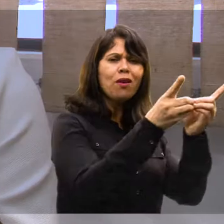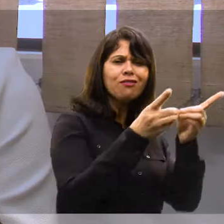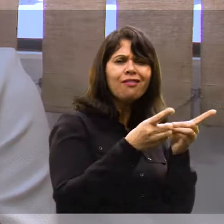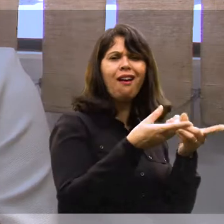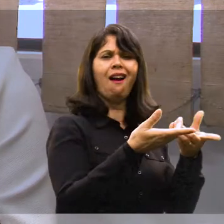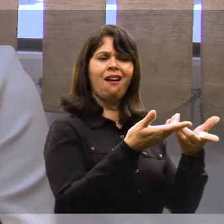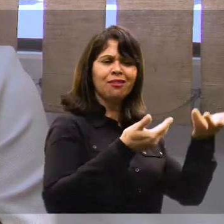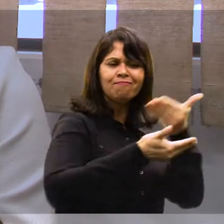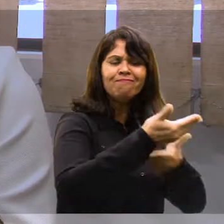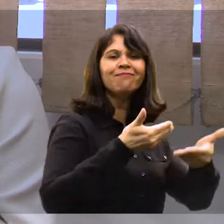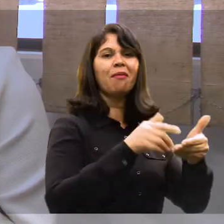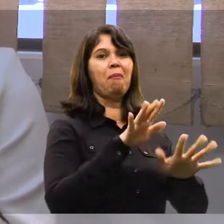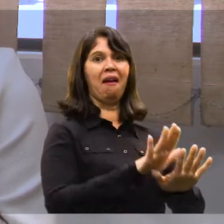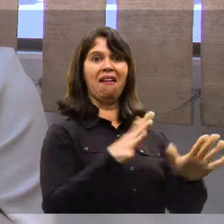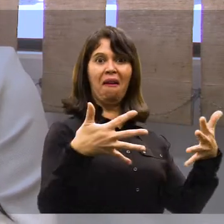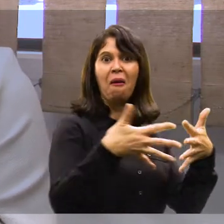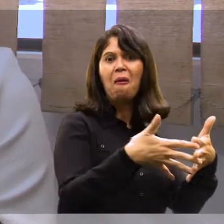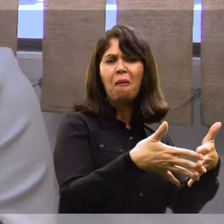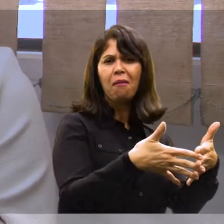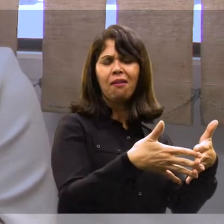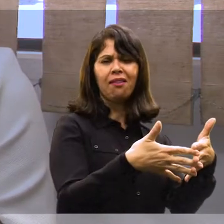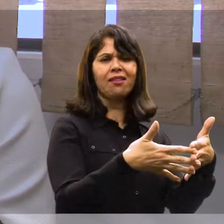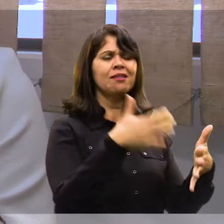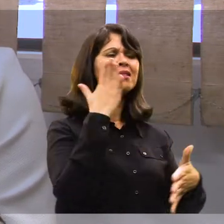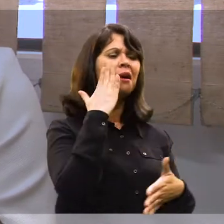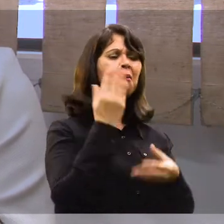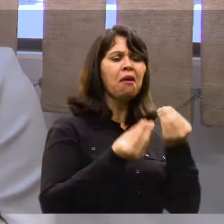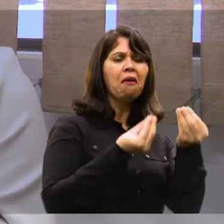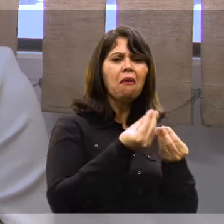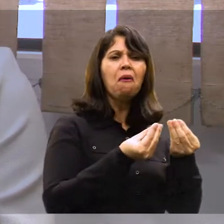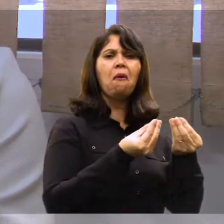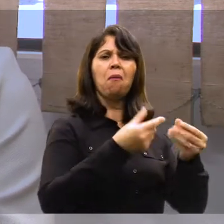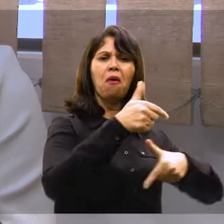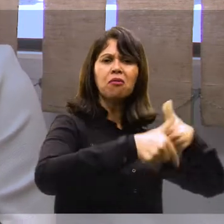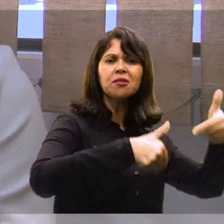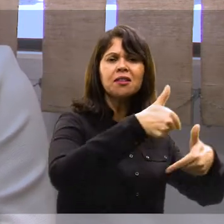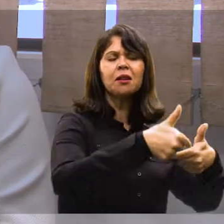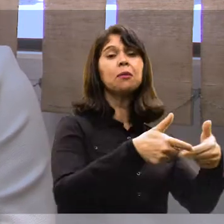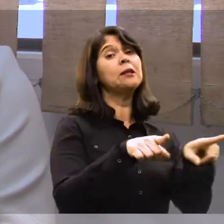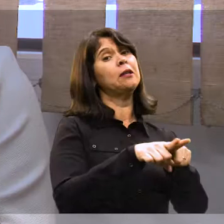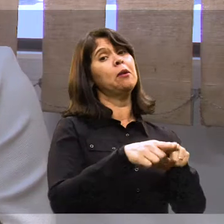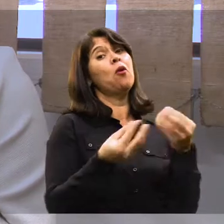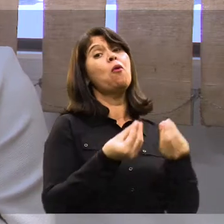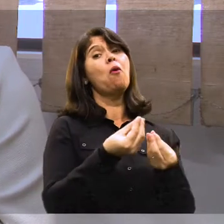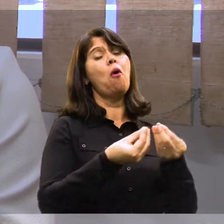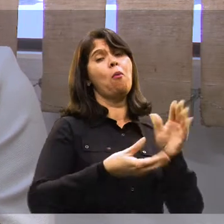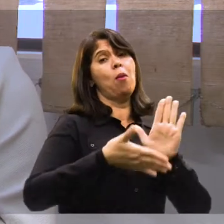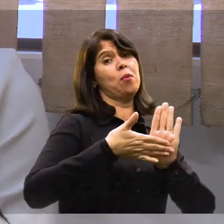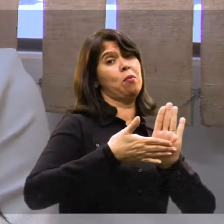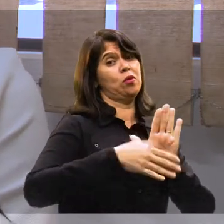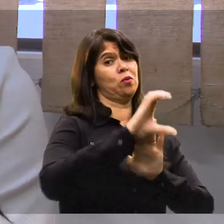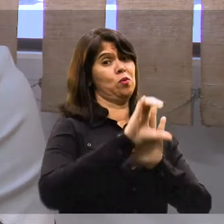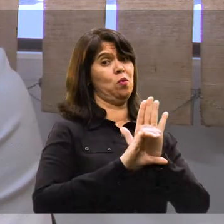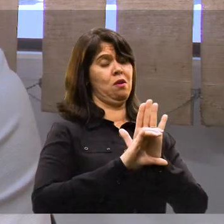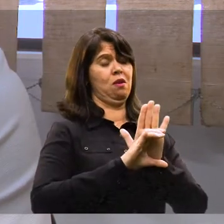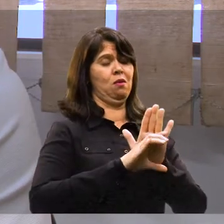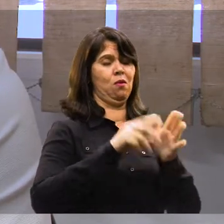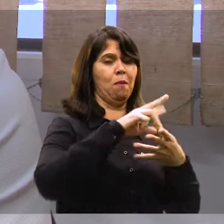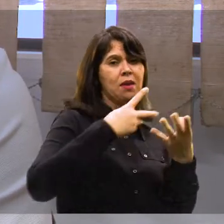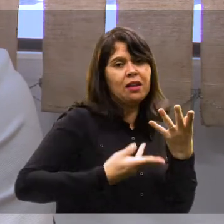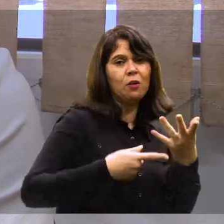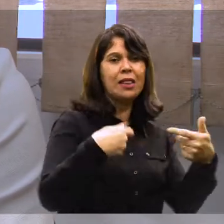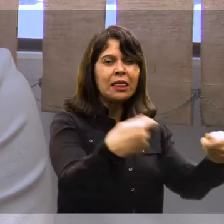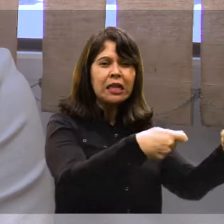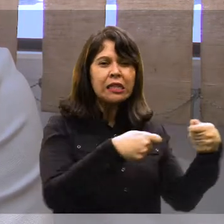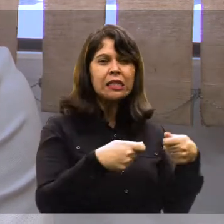essa dinâmica, o que é bastante complexo para a gente conseguir construir tanto o currículo bilíngue